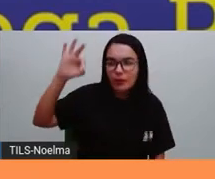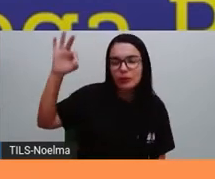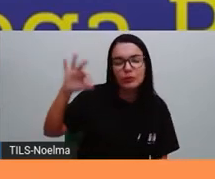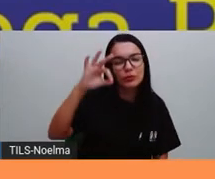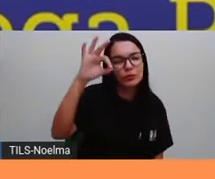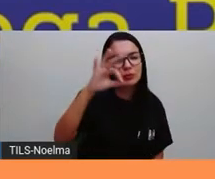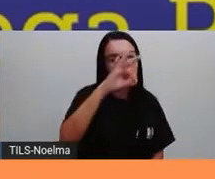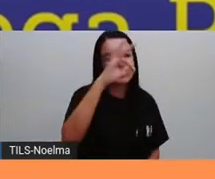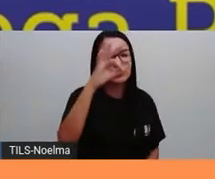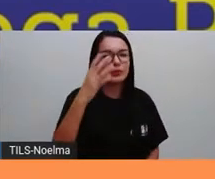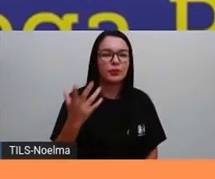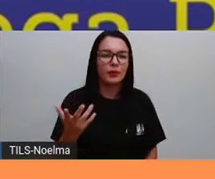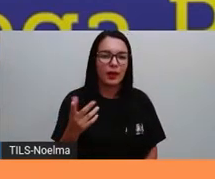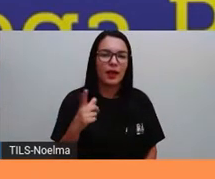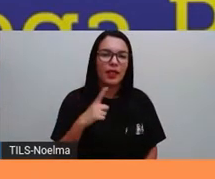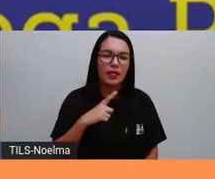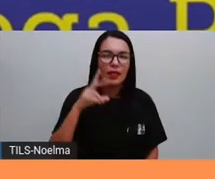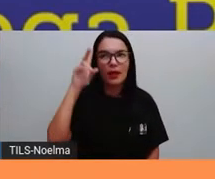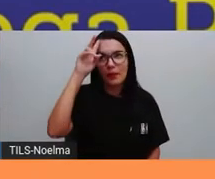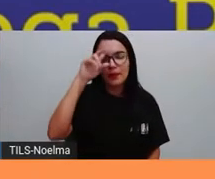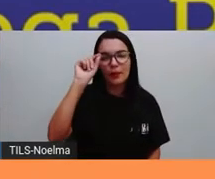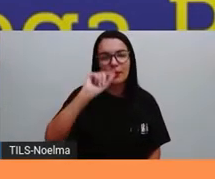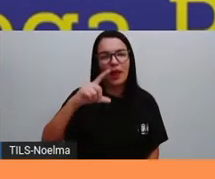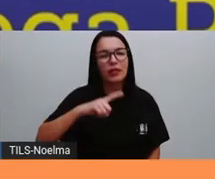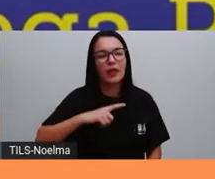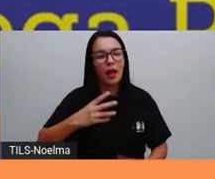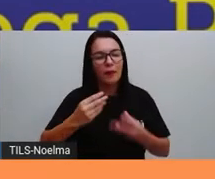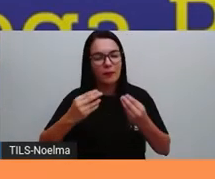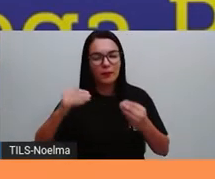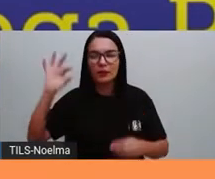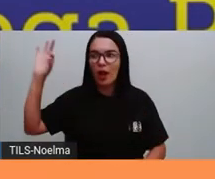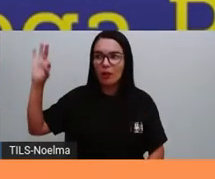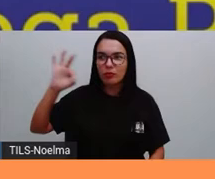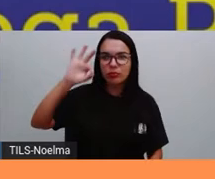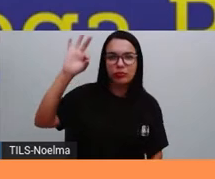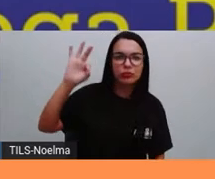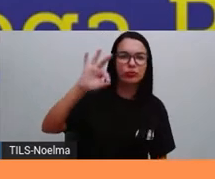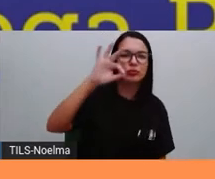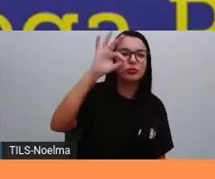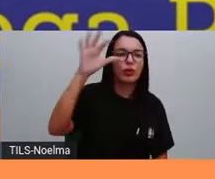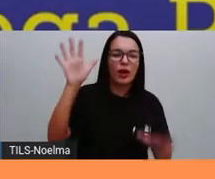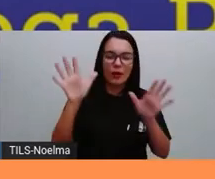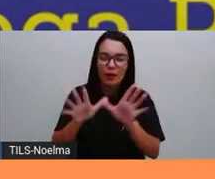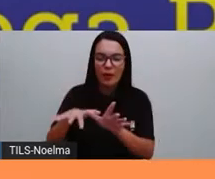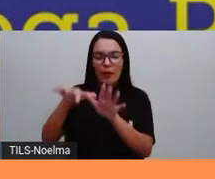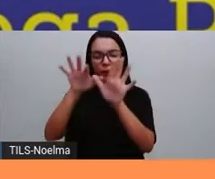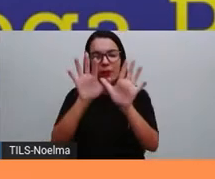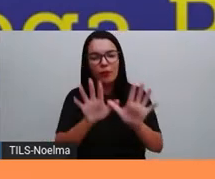de locais aí que tem muita mosca. É som de mosca voando, ó.